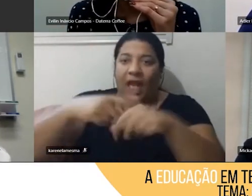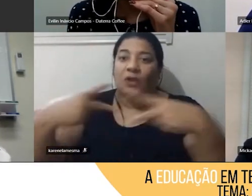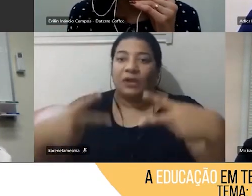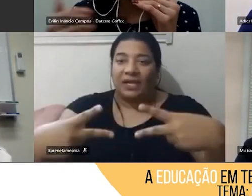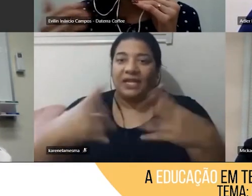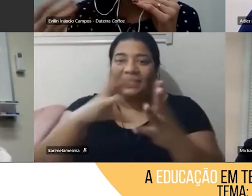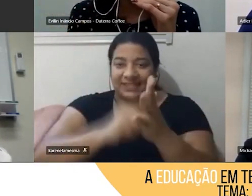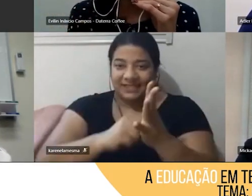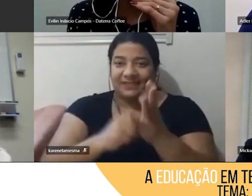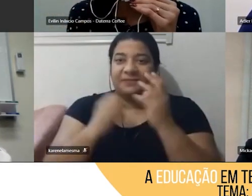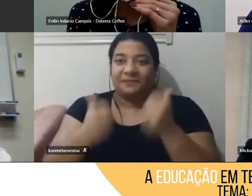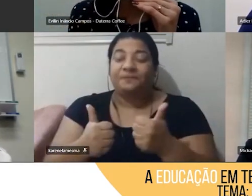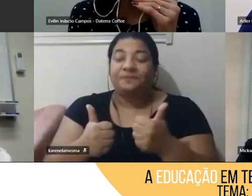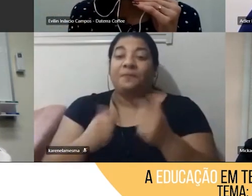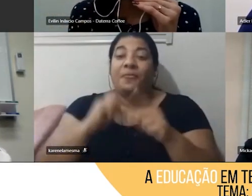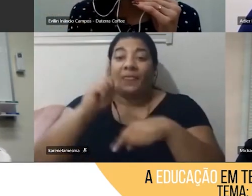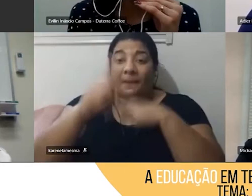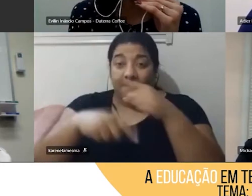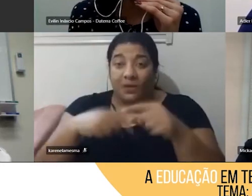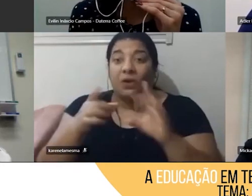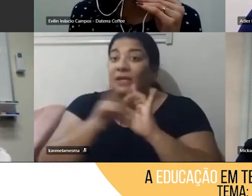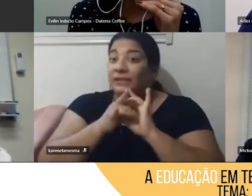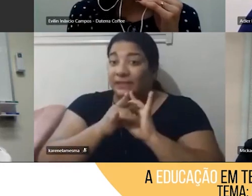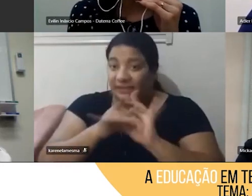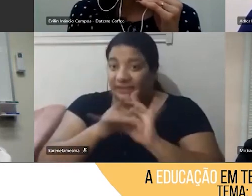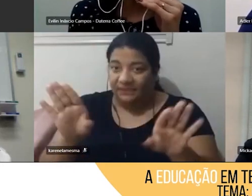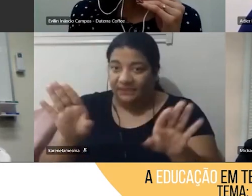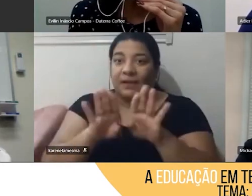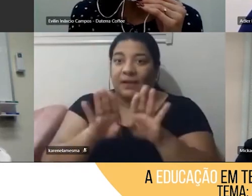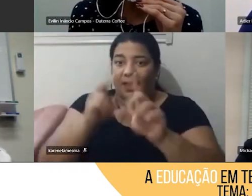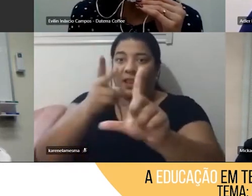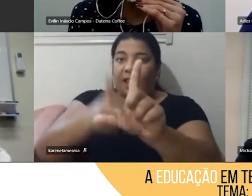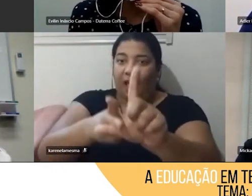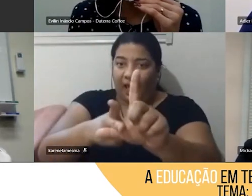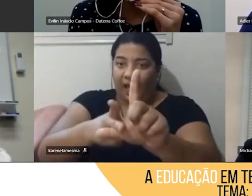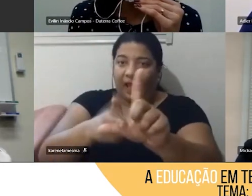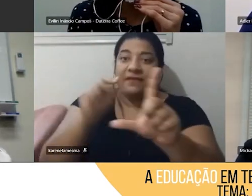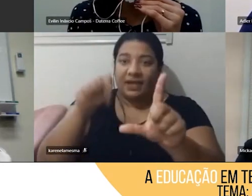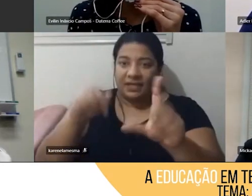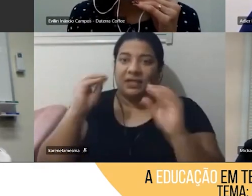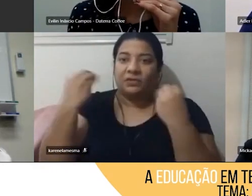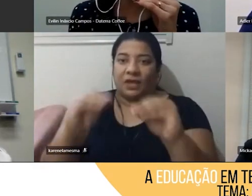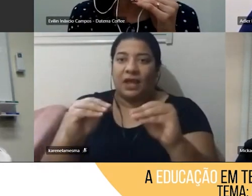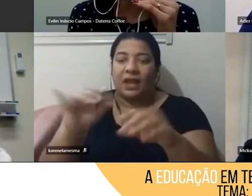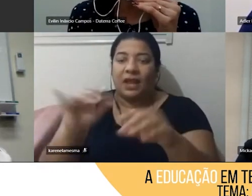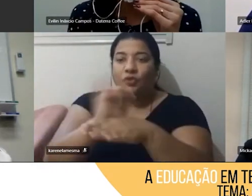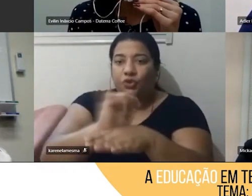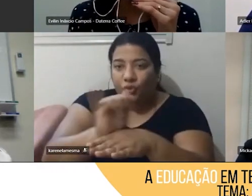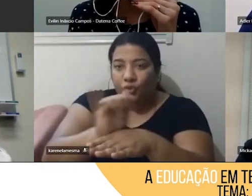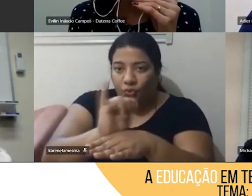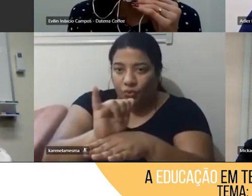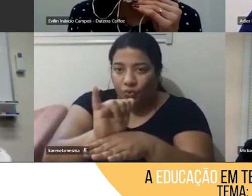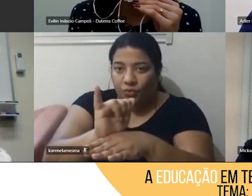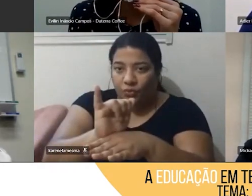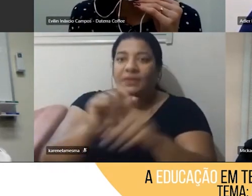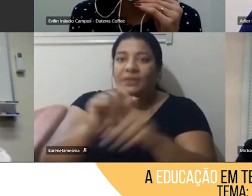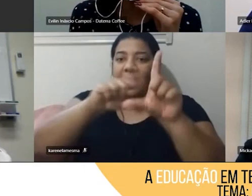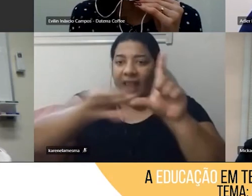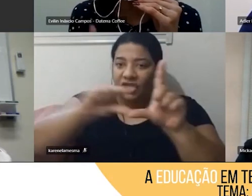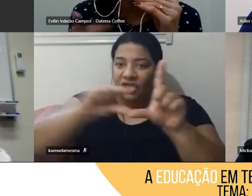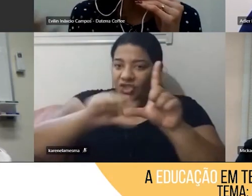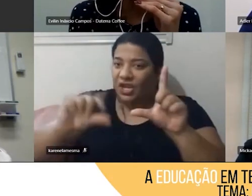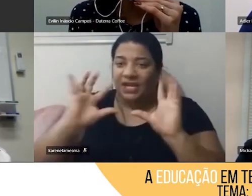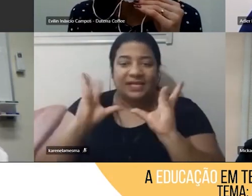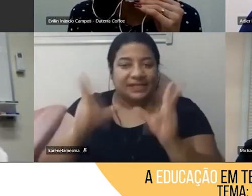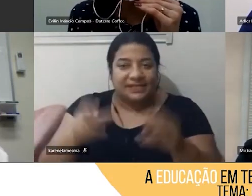tá bom? E depois nós vamos disponibilizar também essa live aqui no canal da terra no YouTube com legenda, tudo bonitinho para que